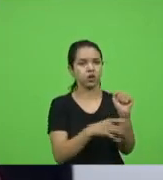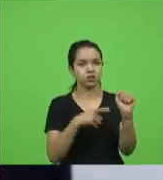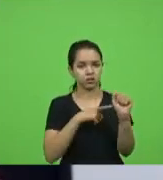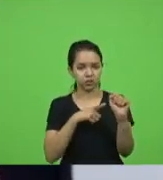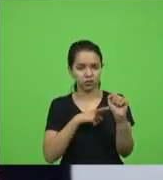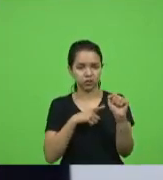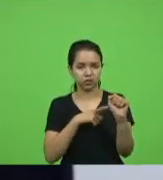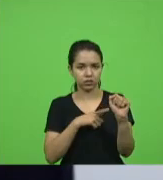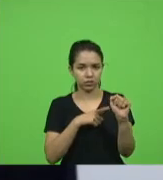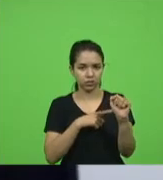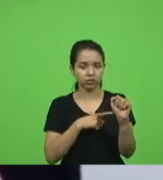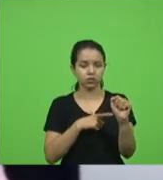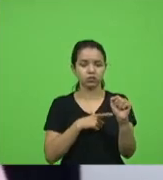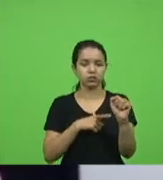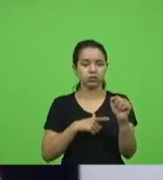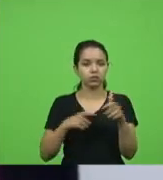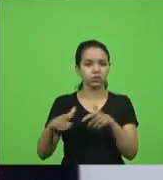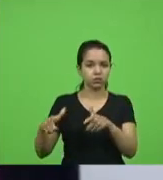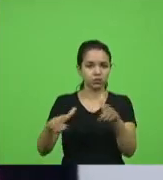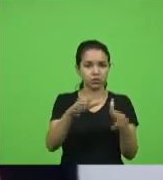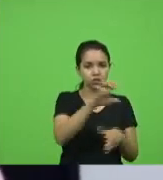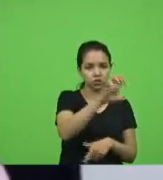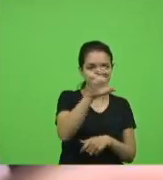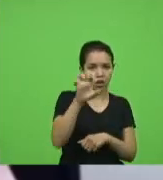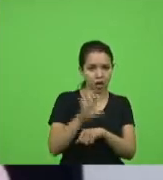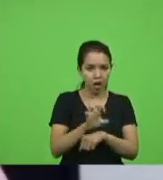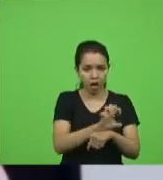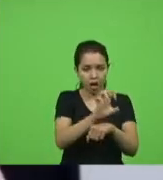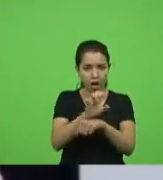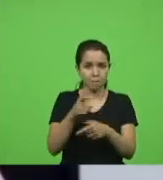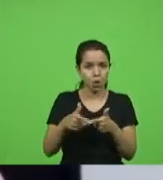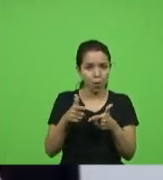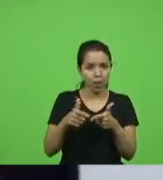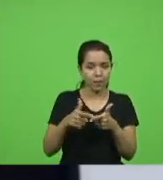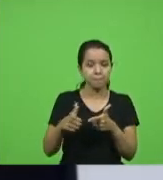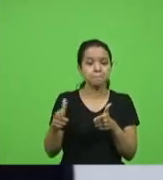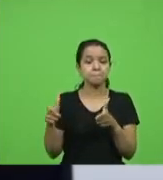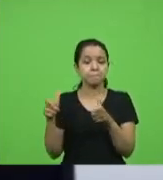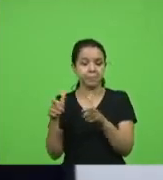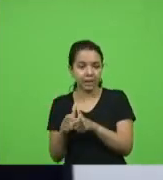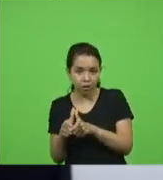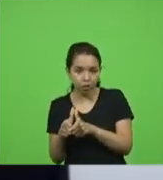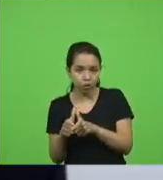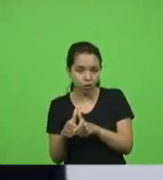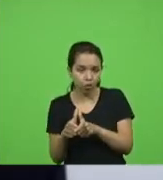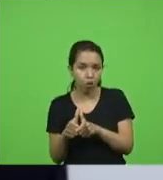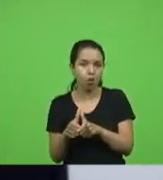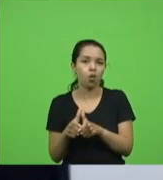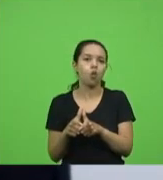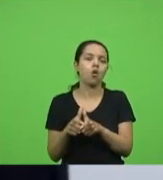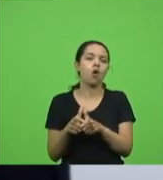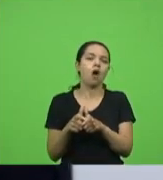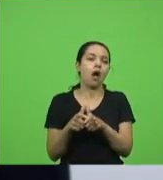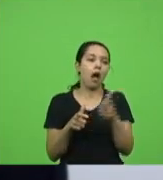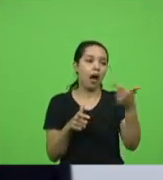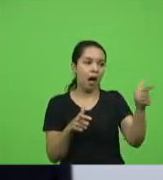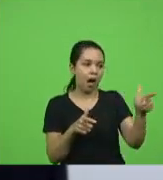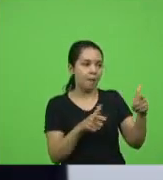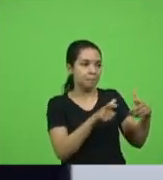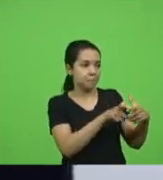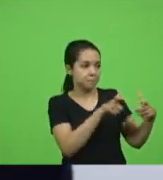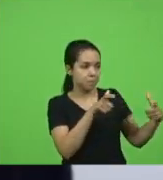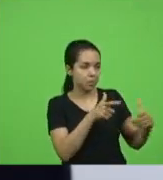daqueles estados com menos problemas seleciona alguns e nos estados que tem mais problemas